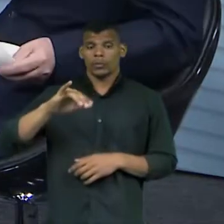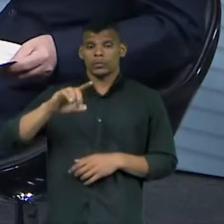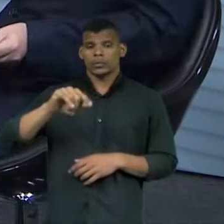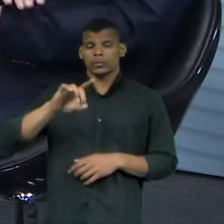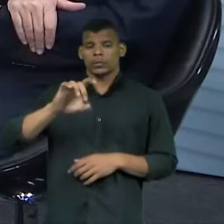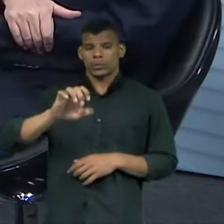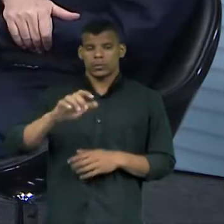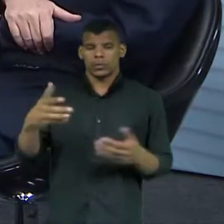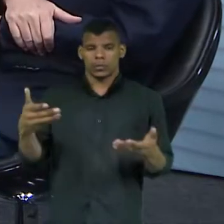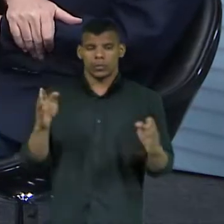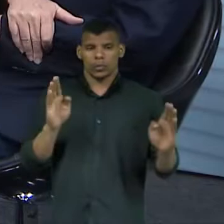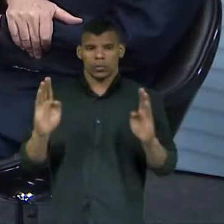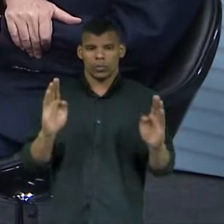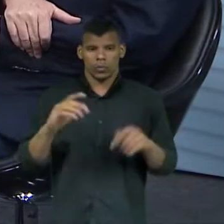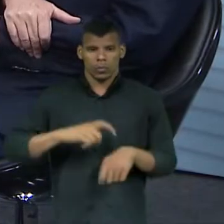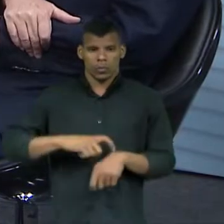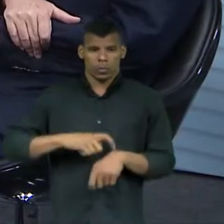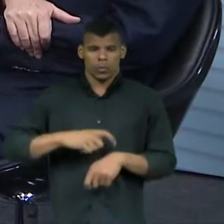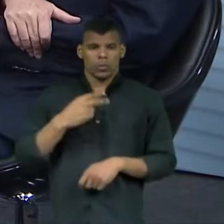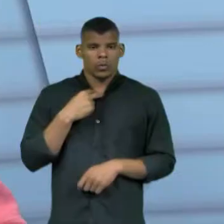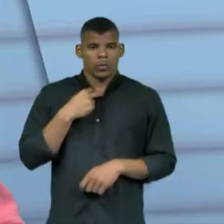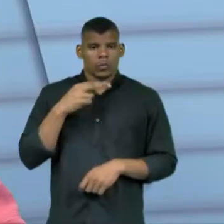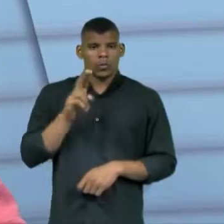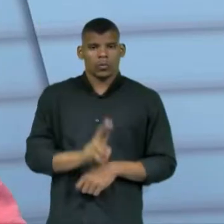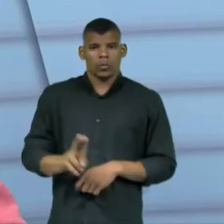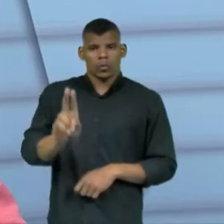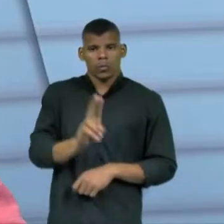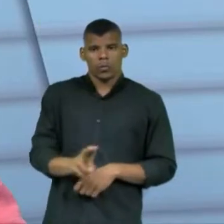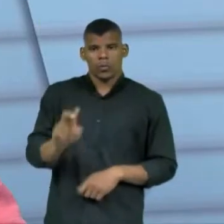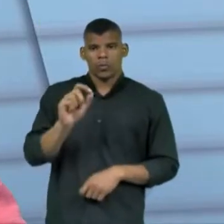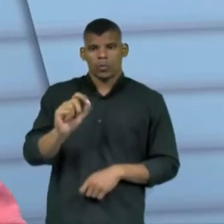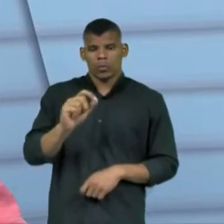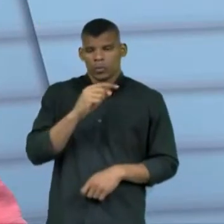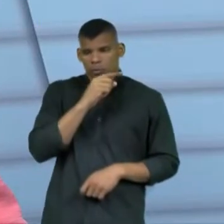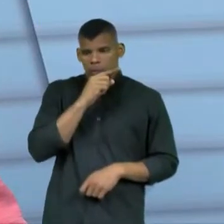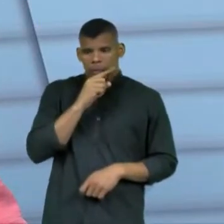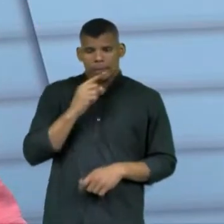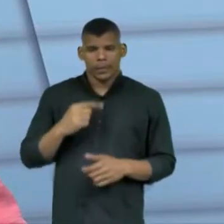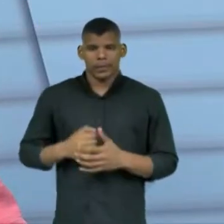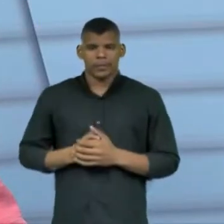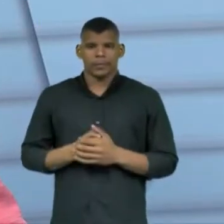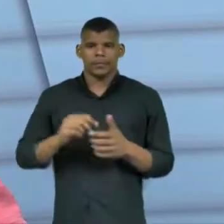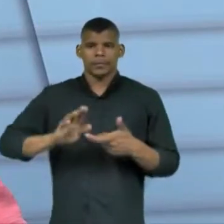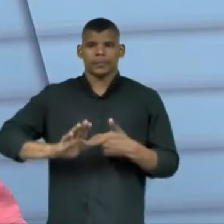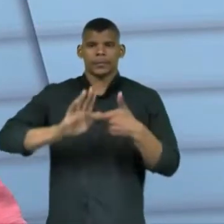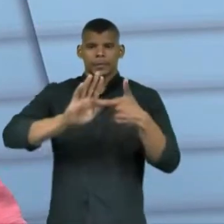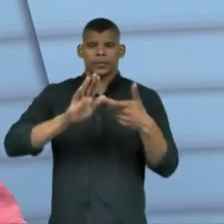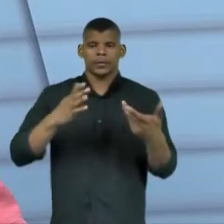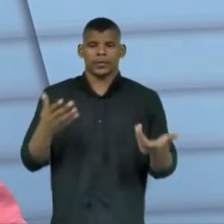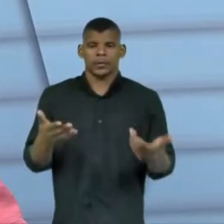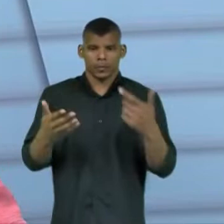agora, ela não pode ser utilizada para apresentar nenhum tipo de